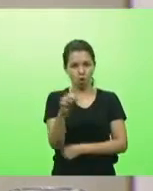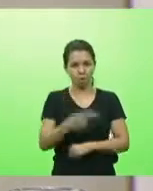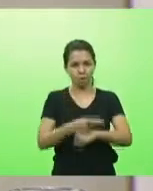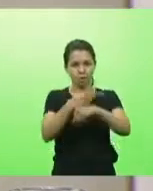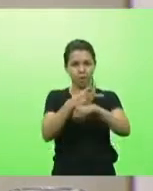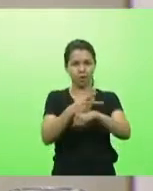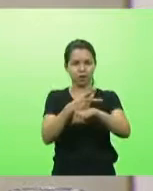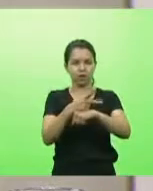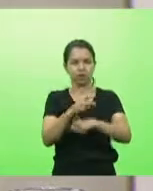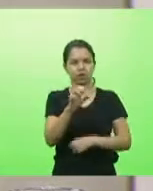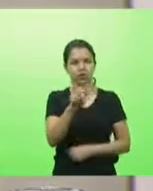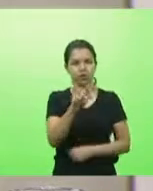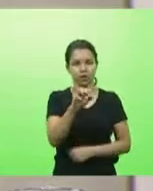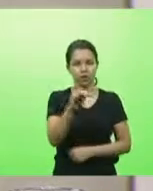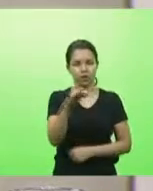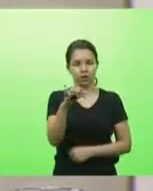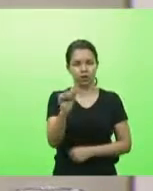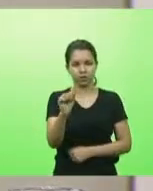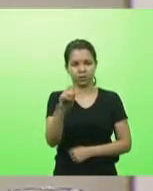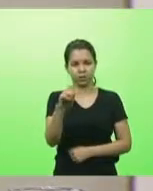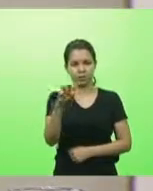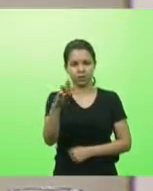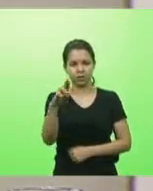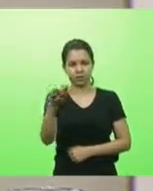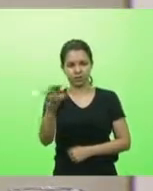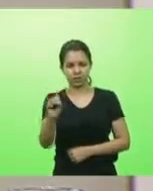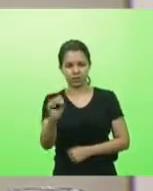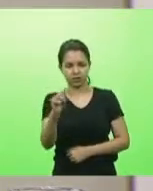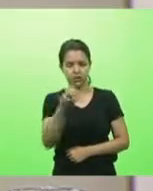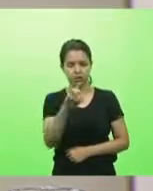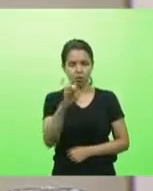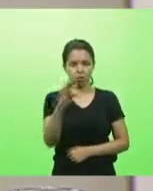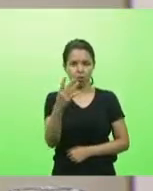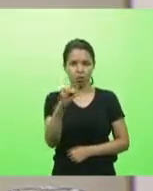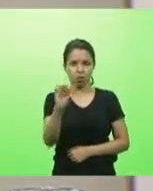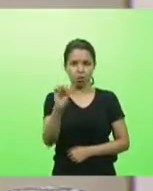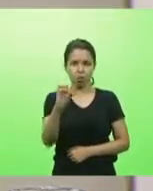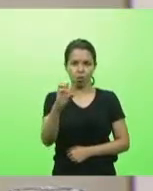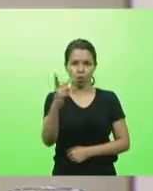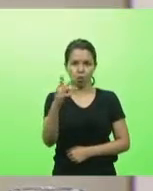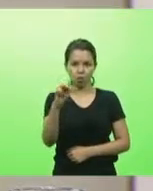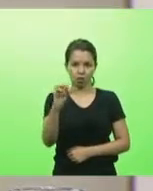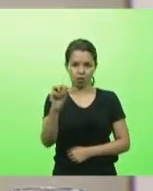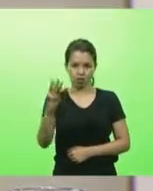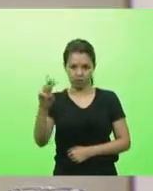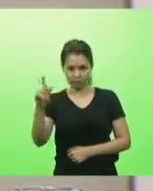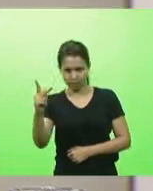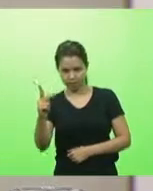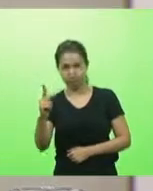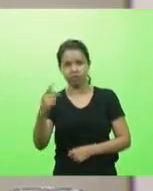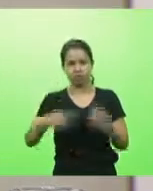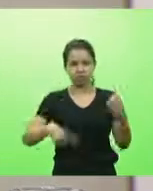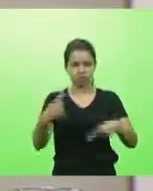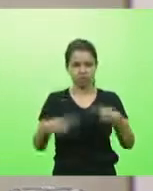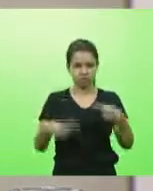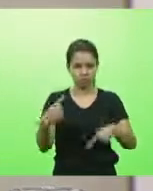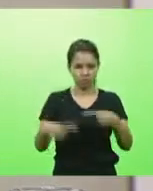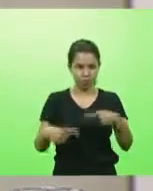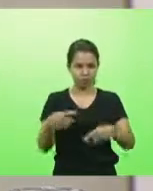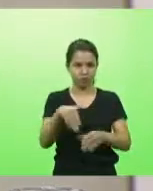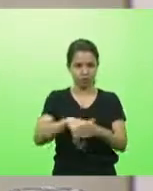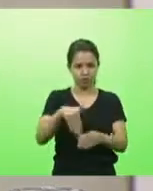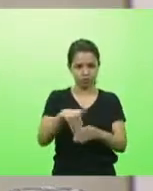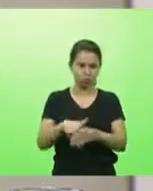please do work. Em discussão, não havendo quem queira discutir, em votação, deputados que aprovam, permaneçam como se encontram.